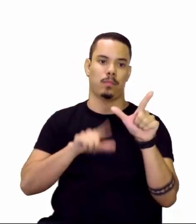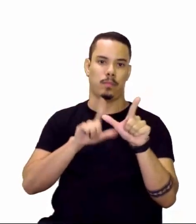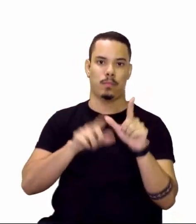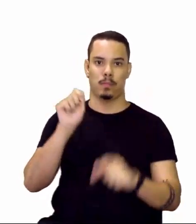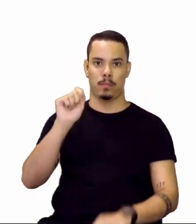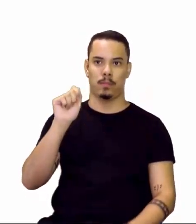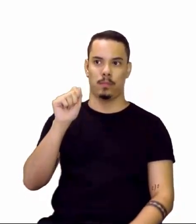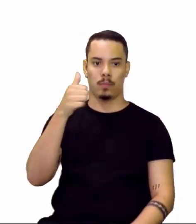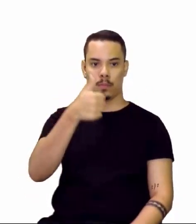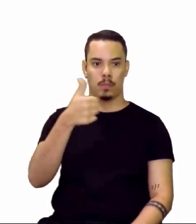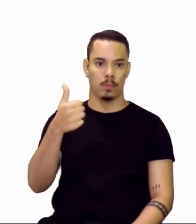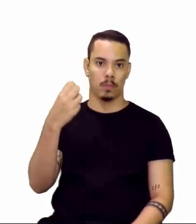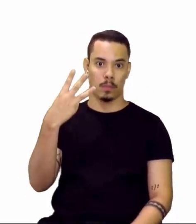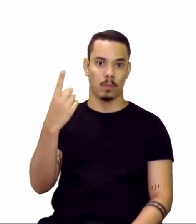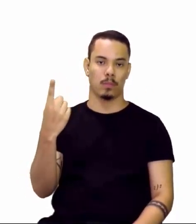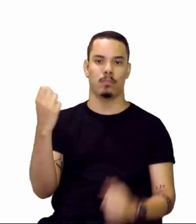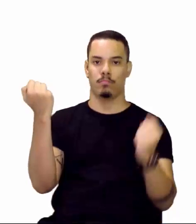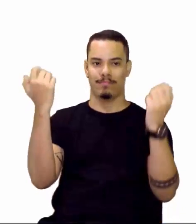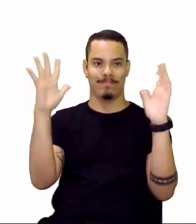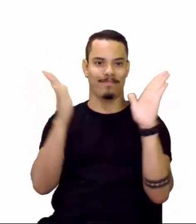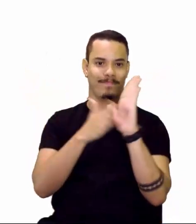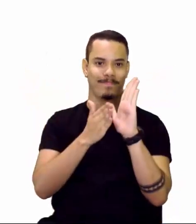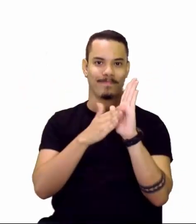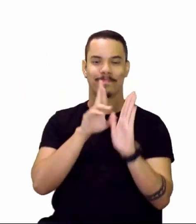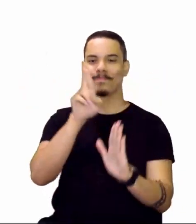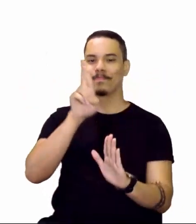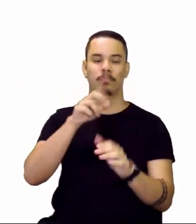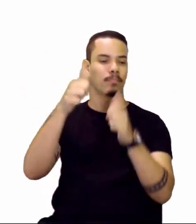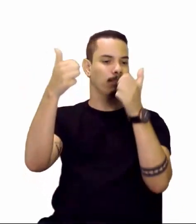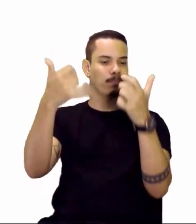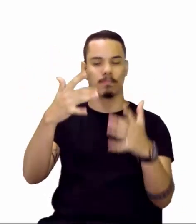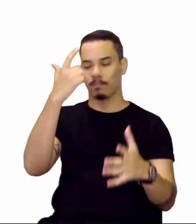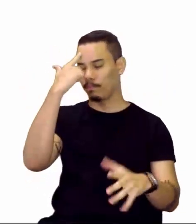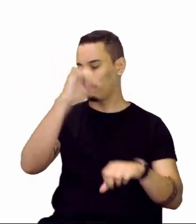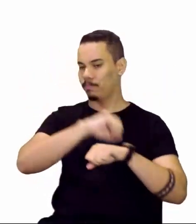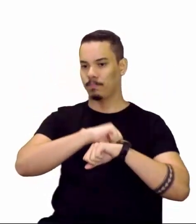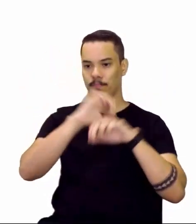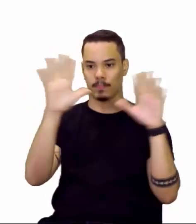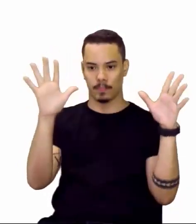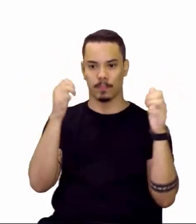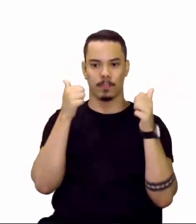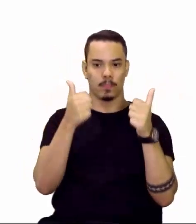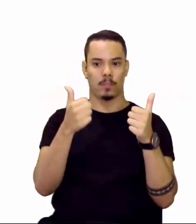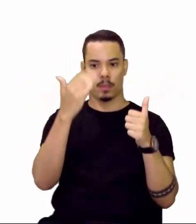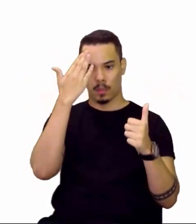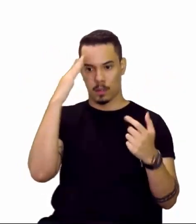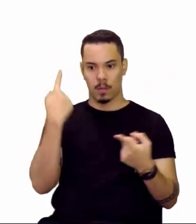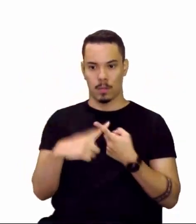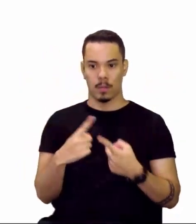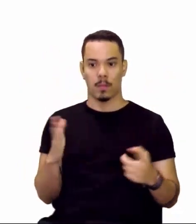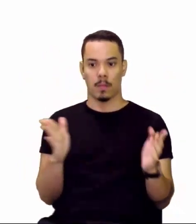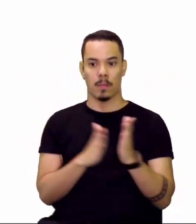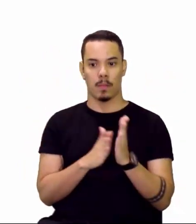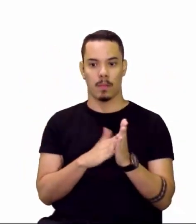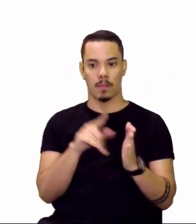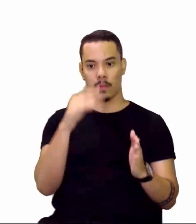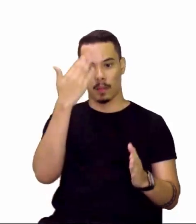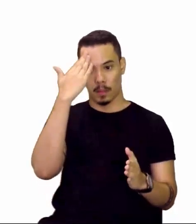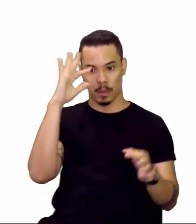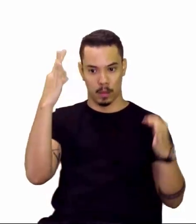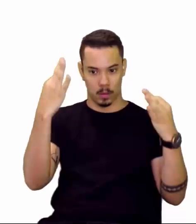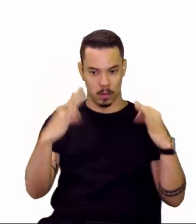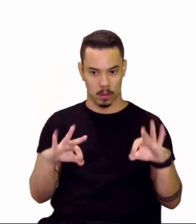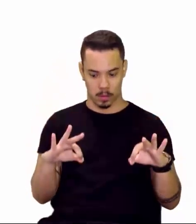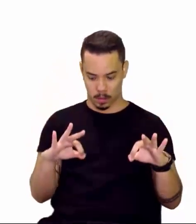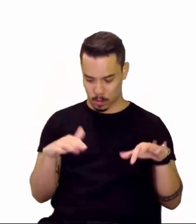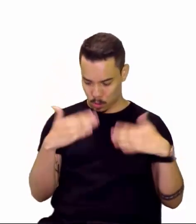letra A, parabéns pela resolução e parabéns por ter entendido corretamente